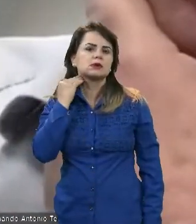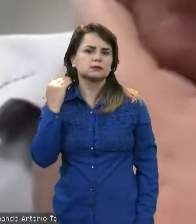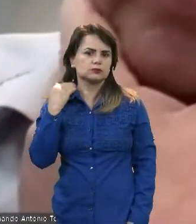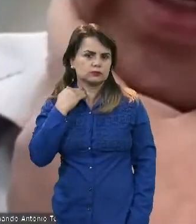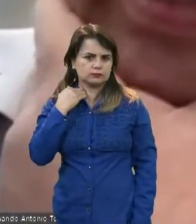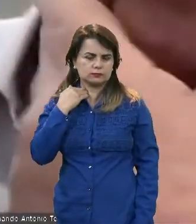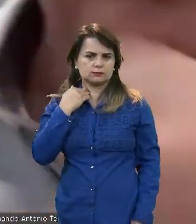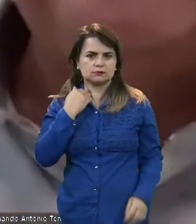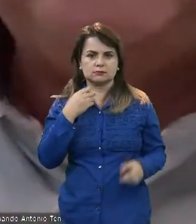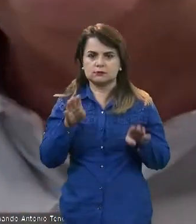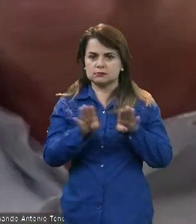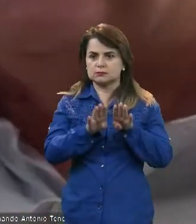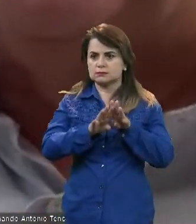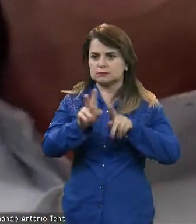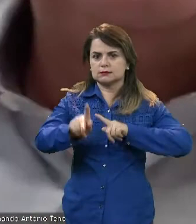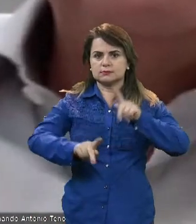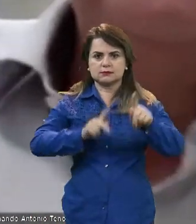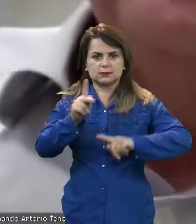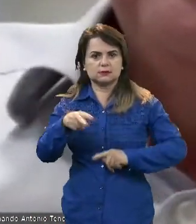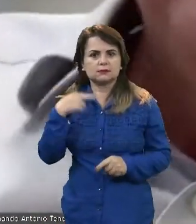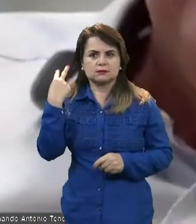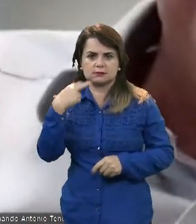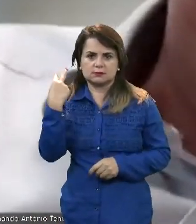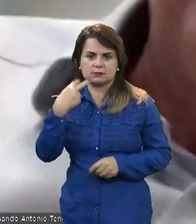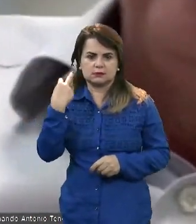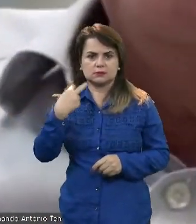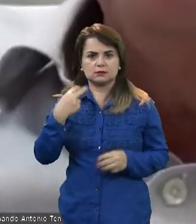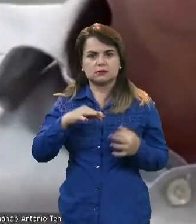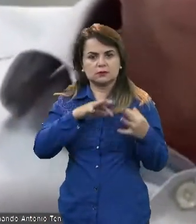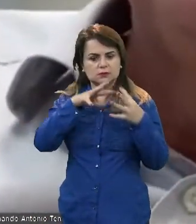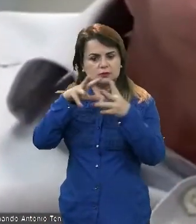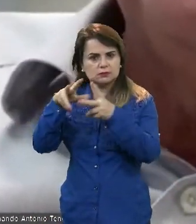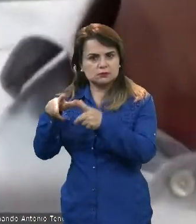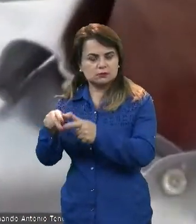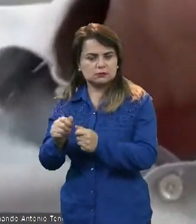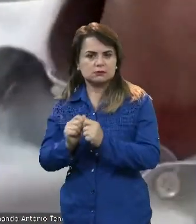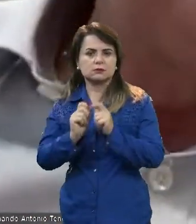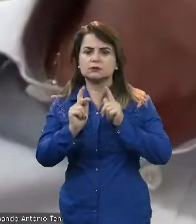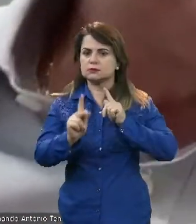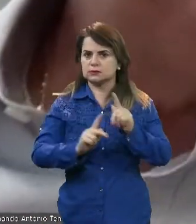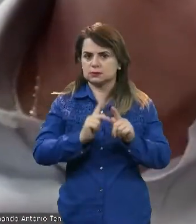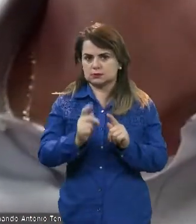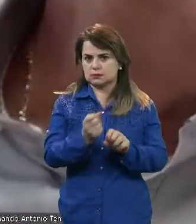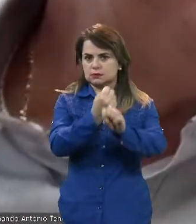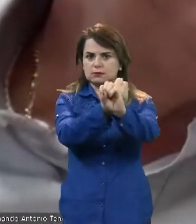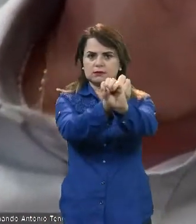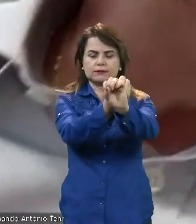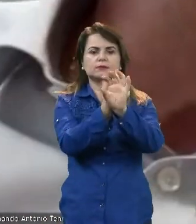dos vereadores e a todos em loco e virtualmente.